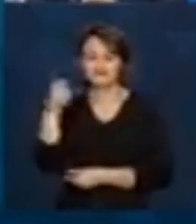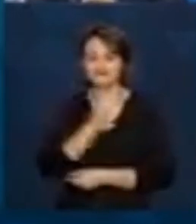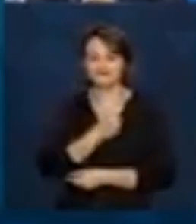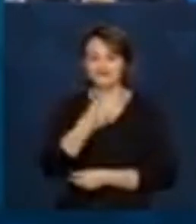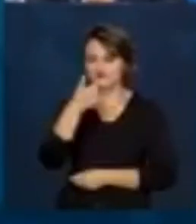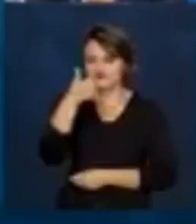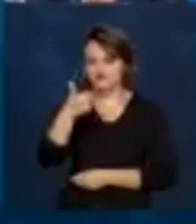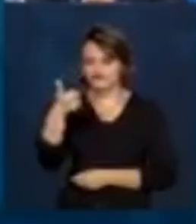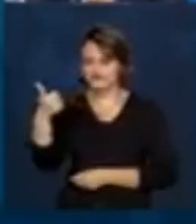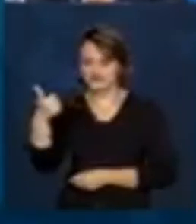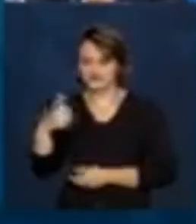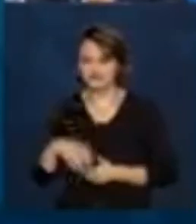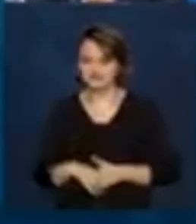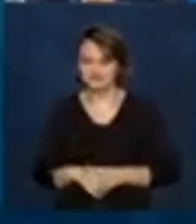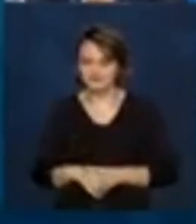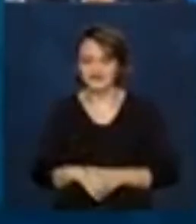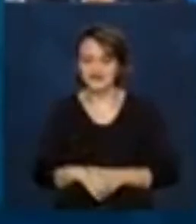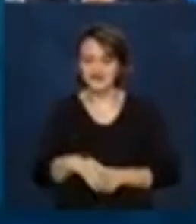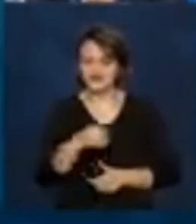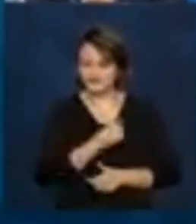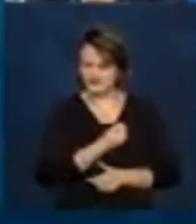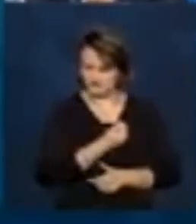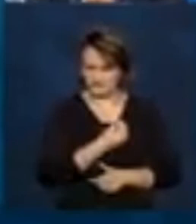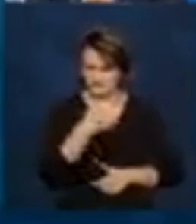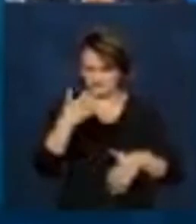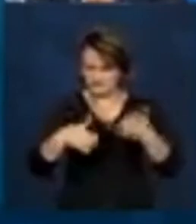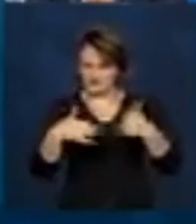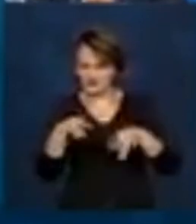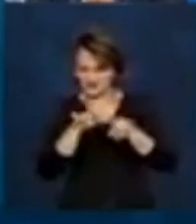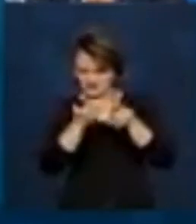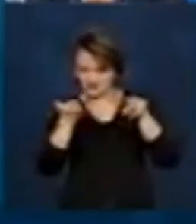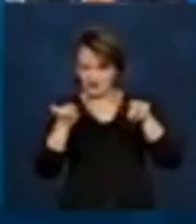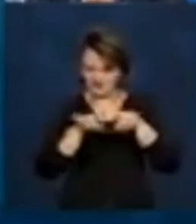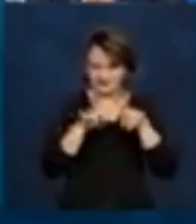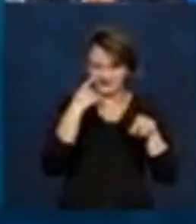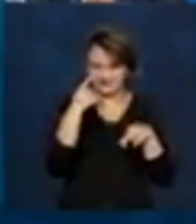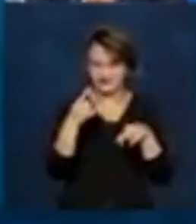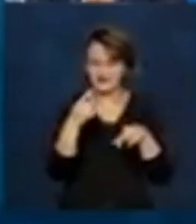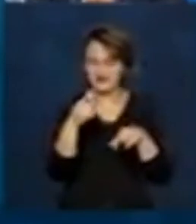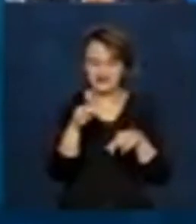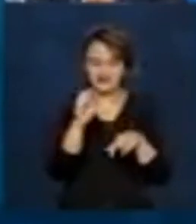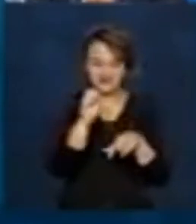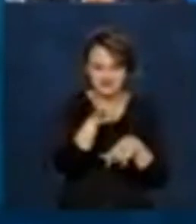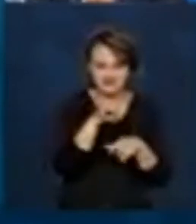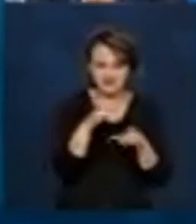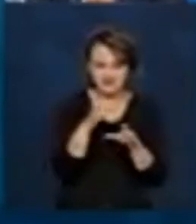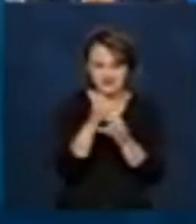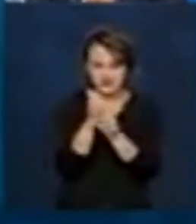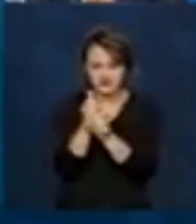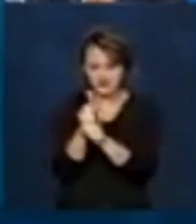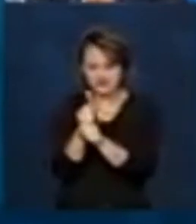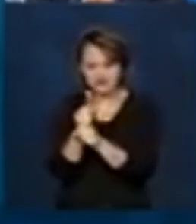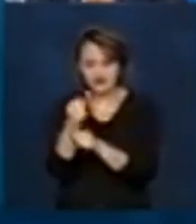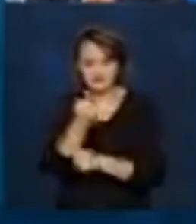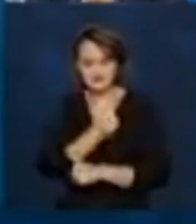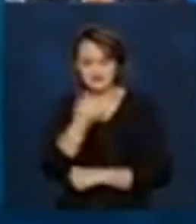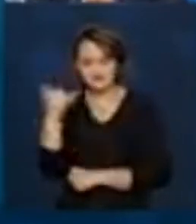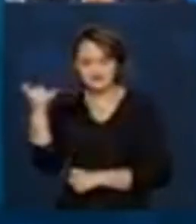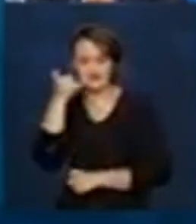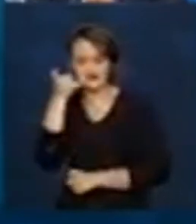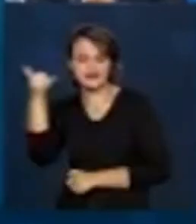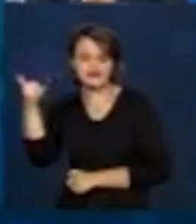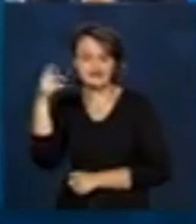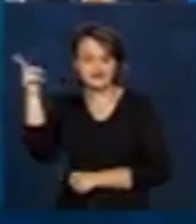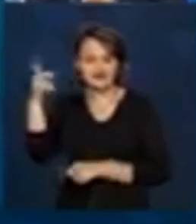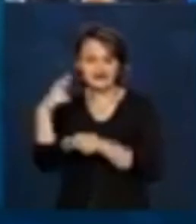Esses números, eles são tão relevantes, que, se vocês somarem todas as ligações que a Caixa Econômica Federal